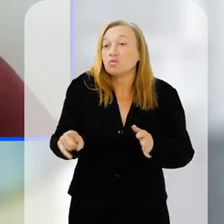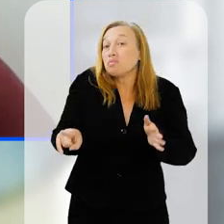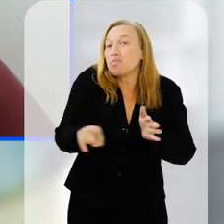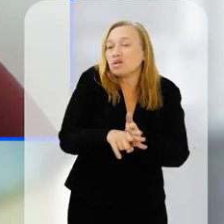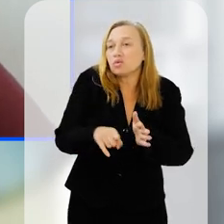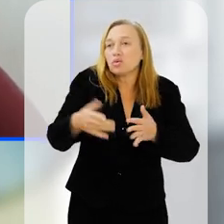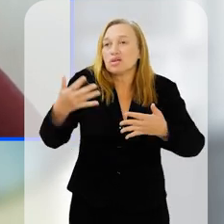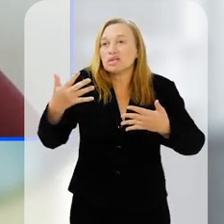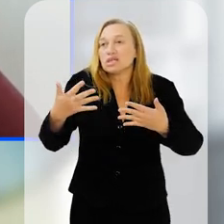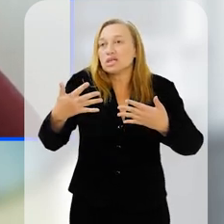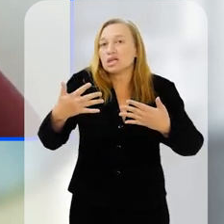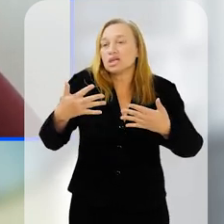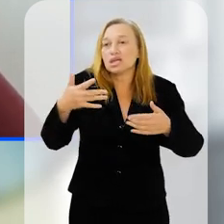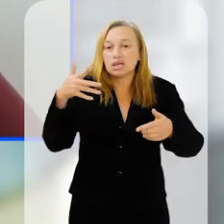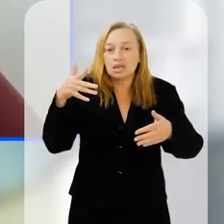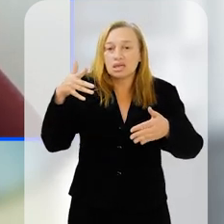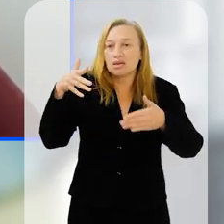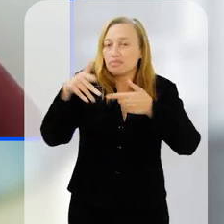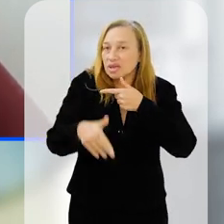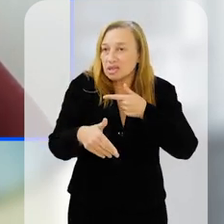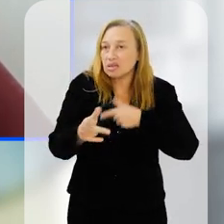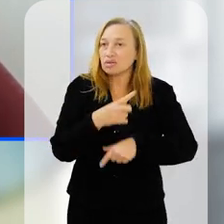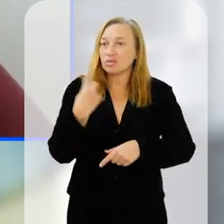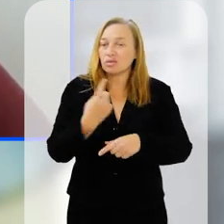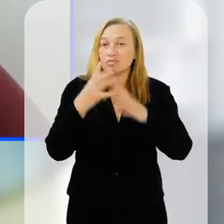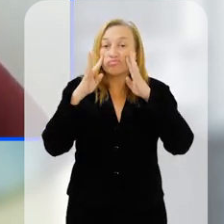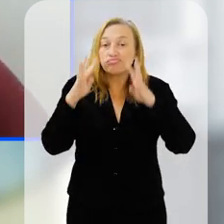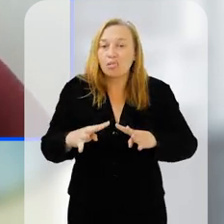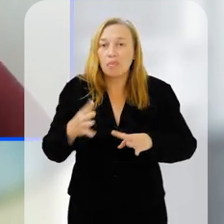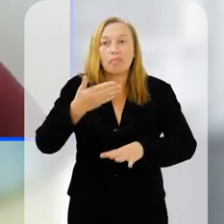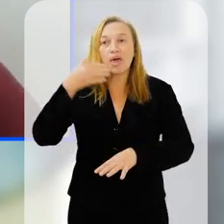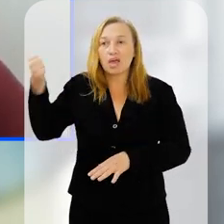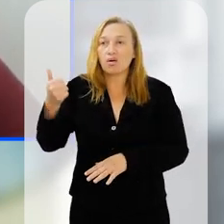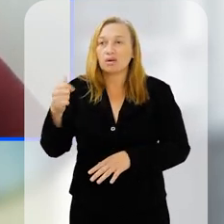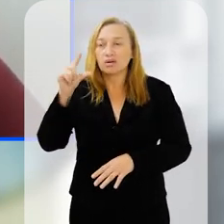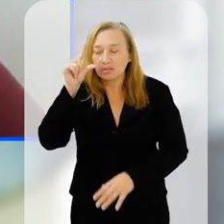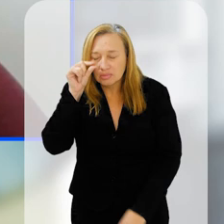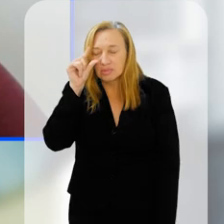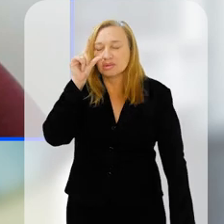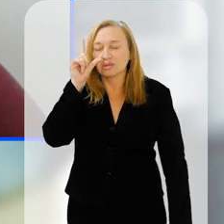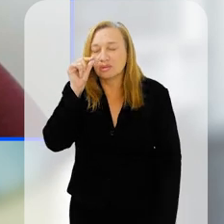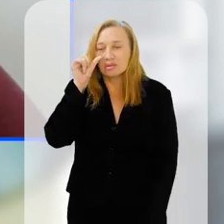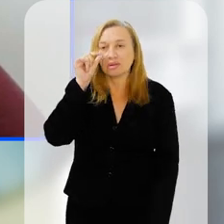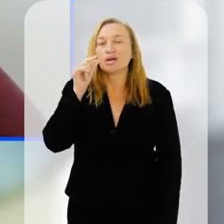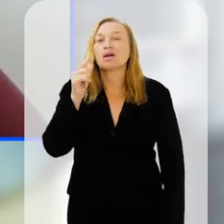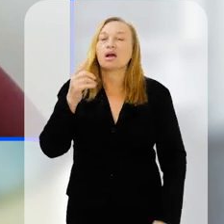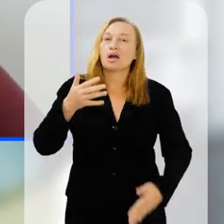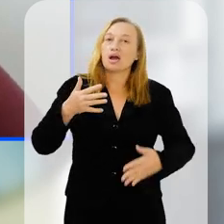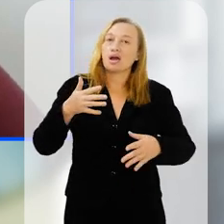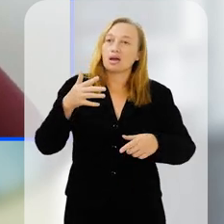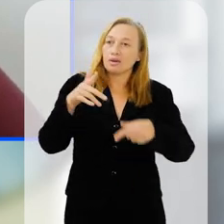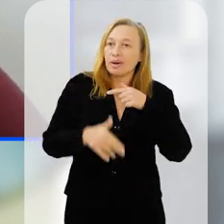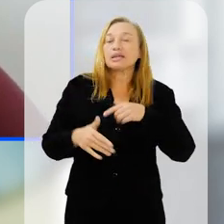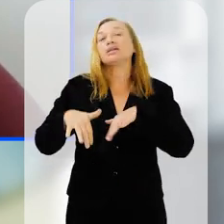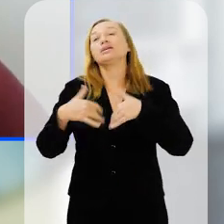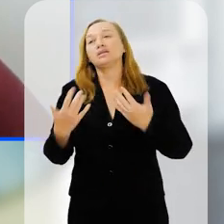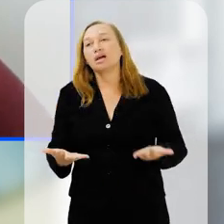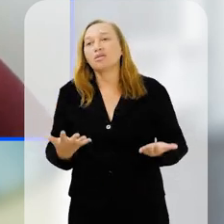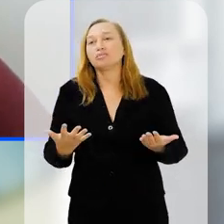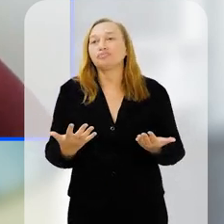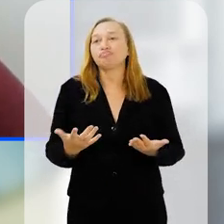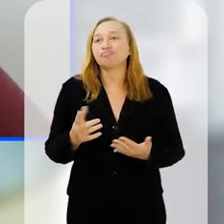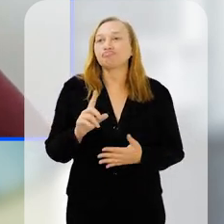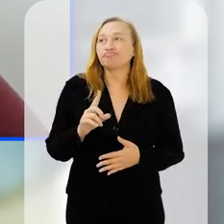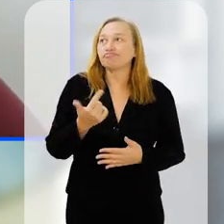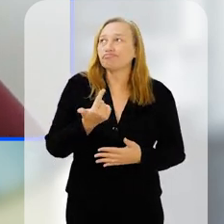menos coisas atrapalhando a gente a prestar atenção, melhor, a sonolência é uma coisa que atrapalha bastante, então